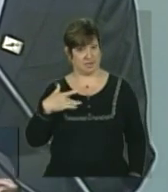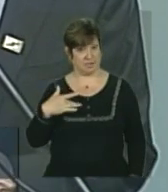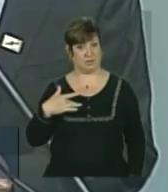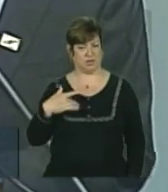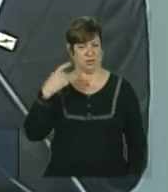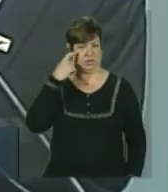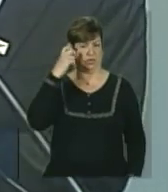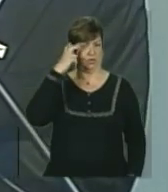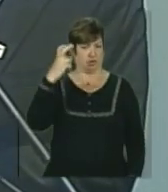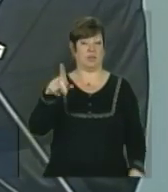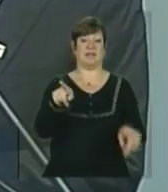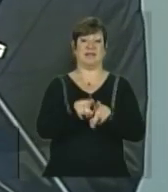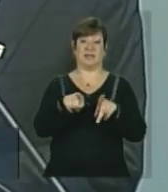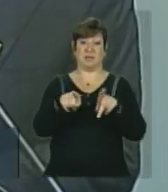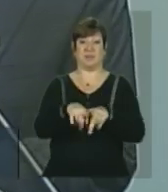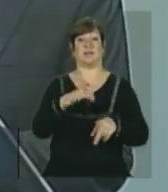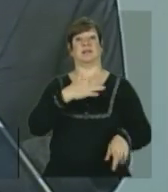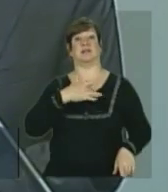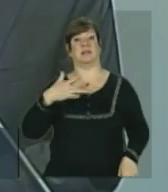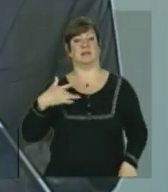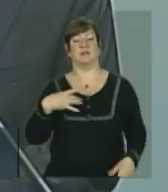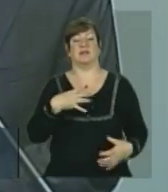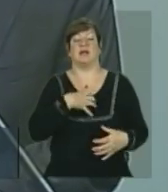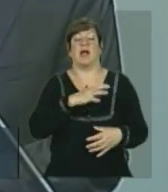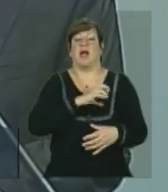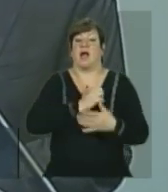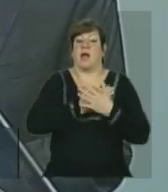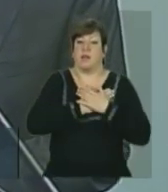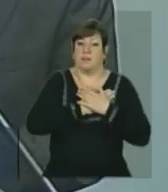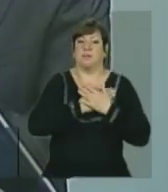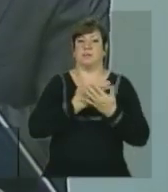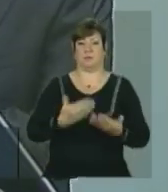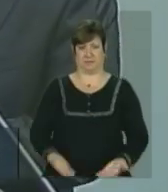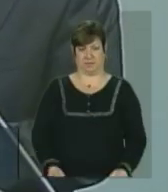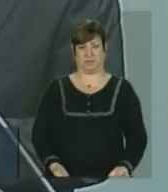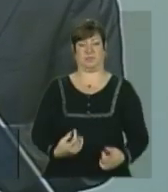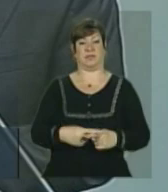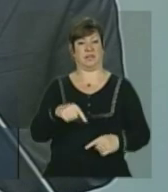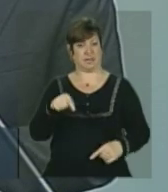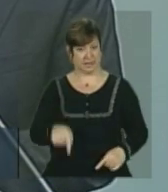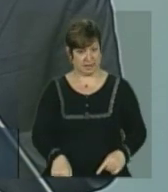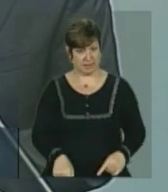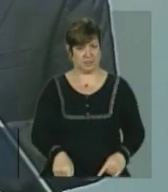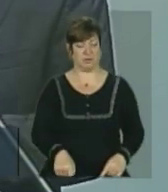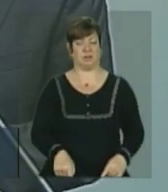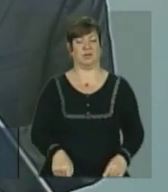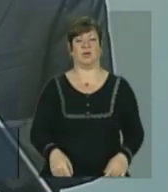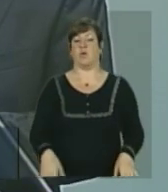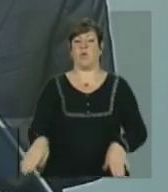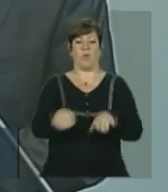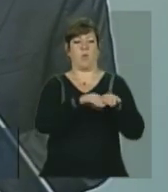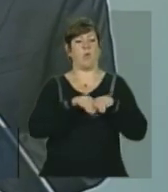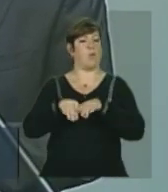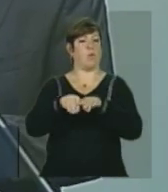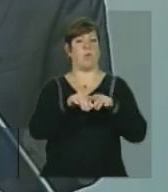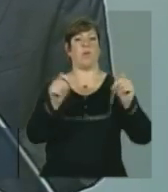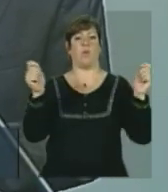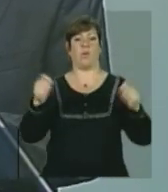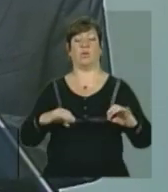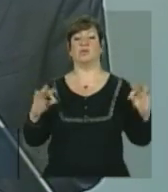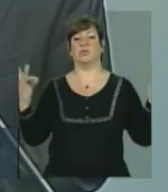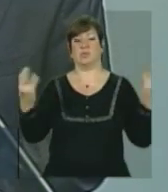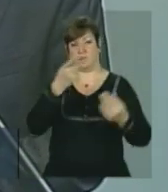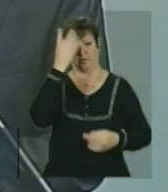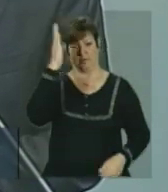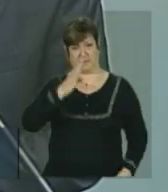cognitivo e também do ponto de vista afetivo. Isso aqui é um equipamento, portanto, que garante igualdade de condições a